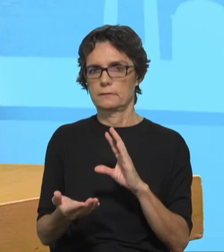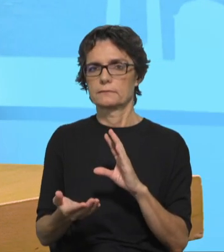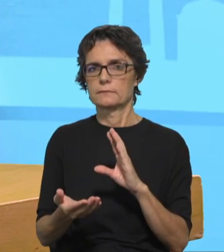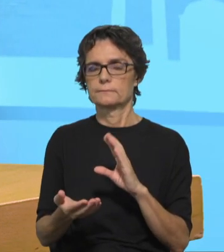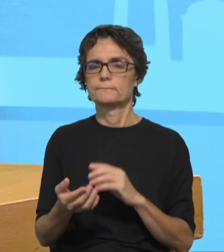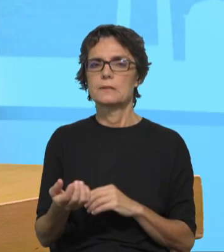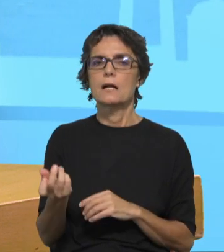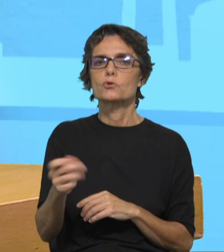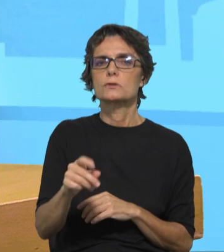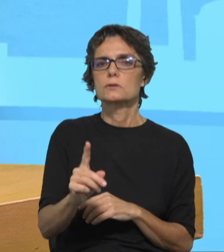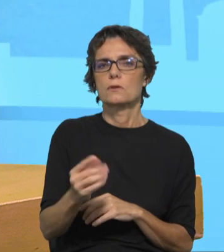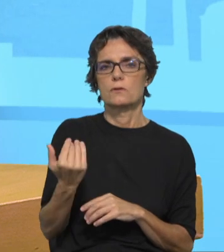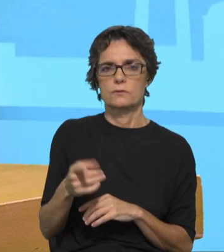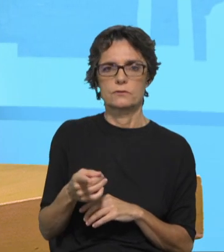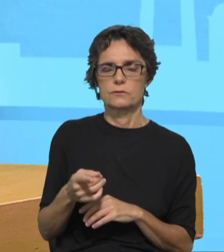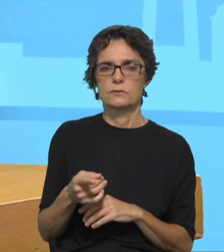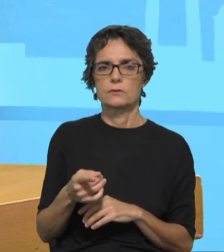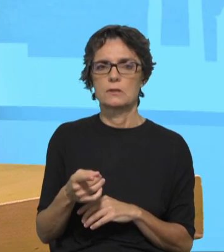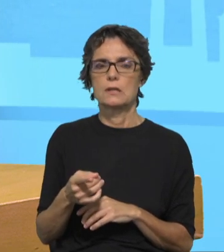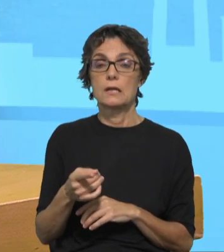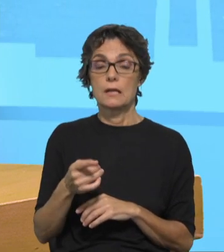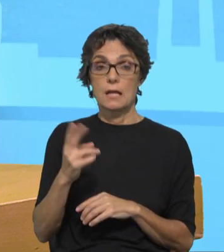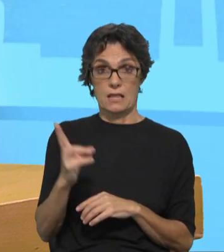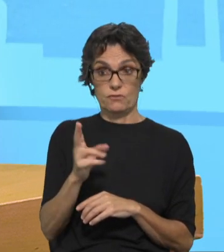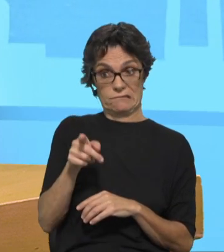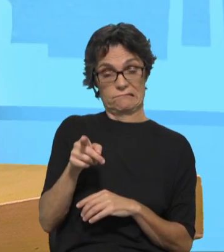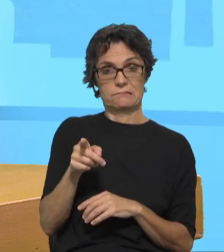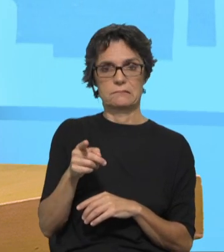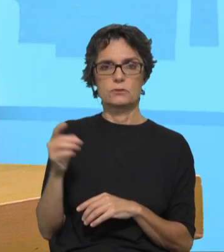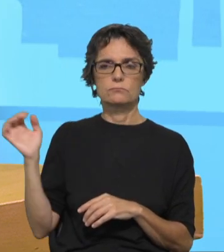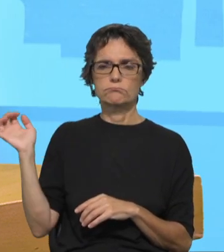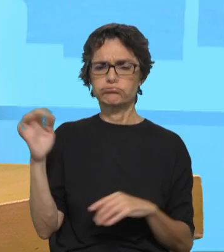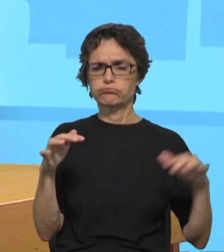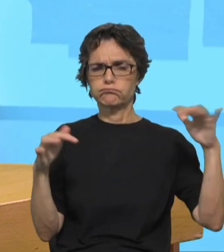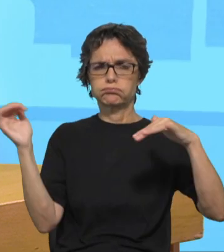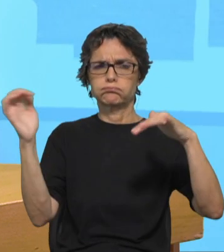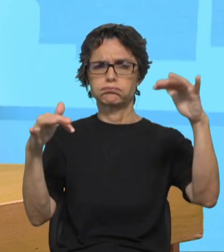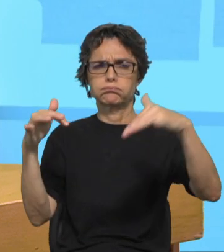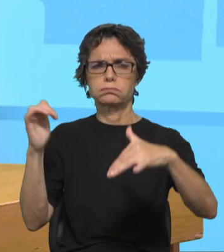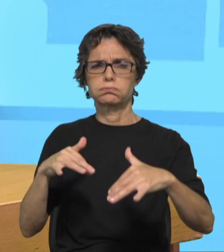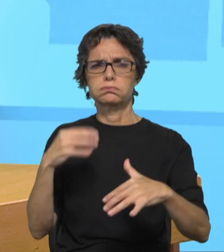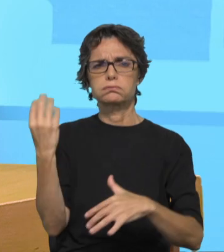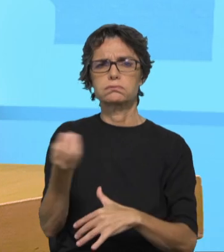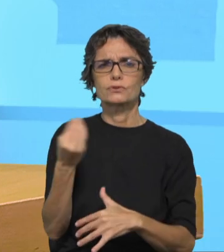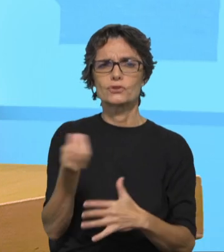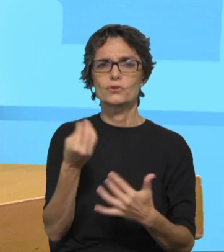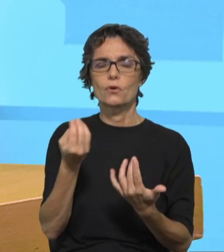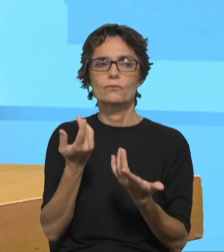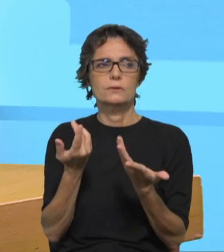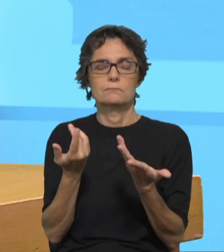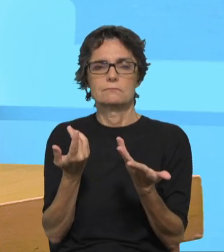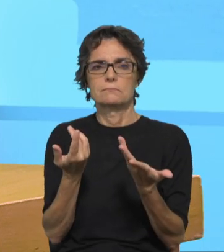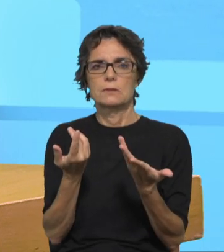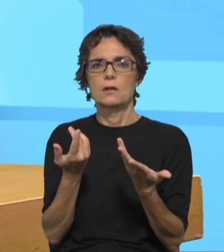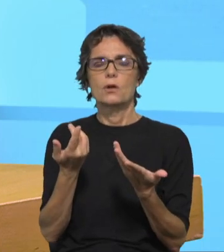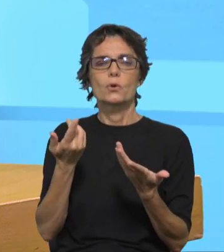a beleza de ver tanta diversidade com tanta liberdade interior. Não se andava com apitos a